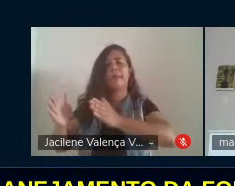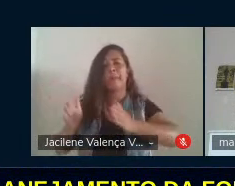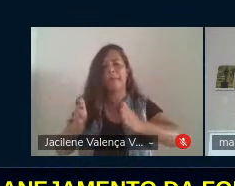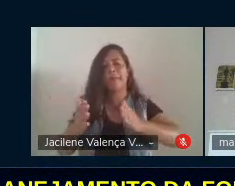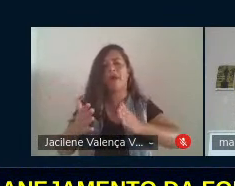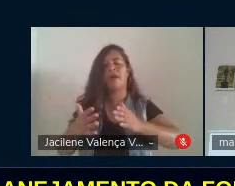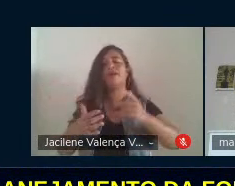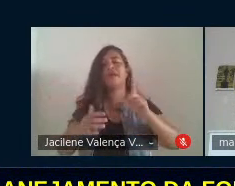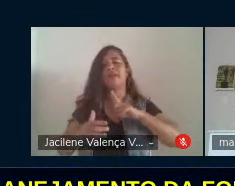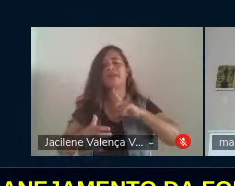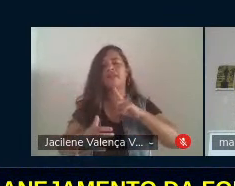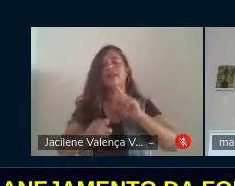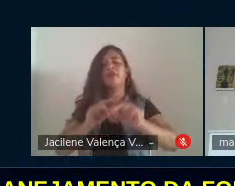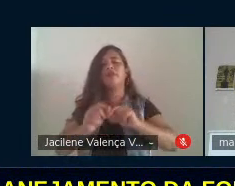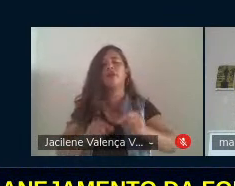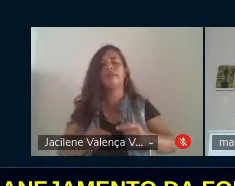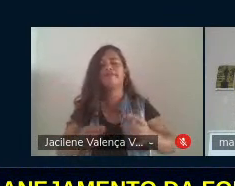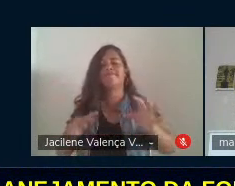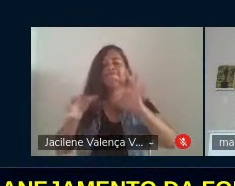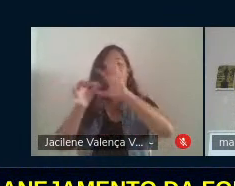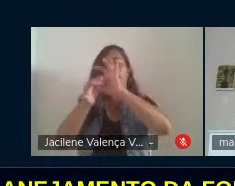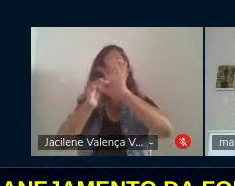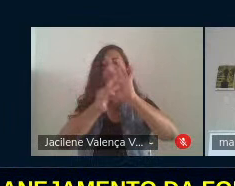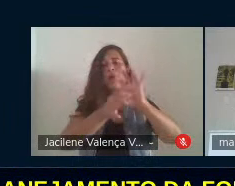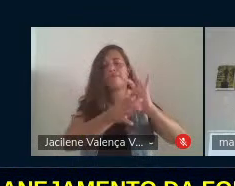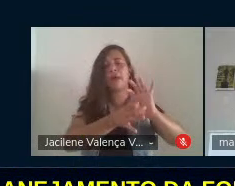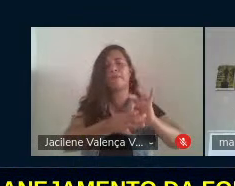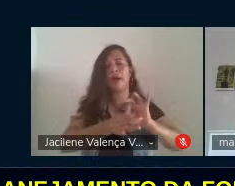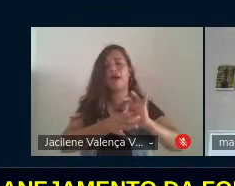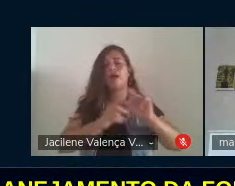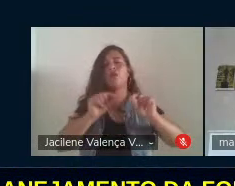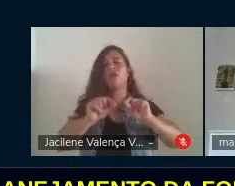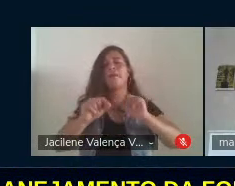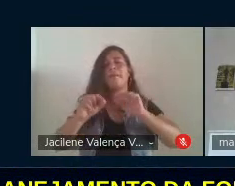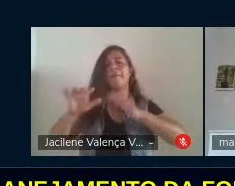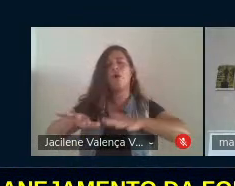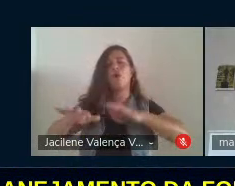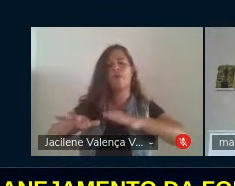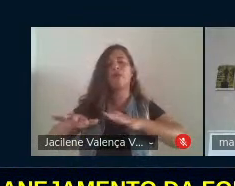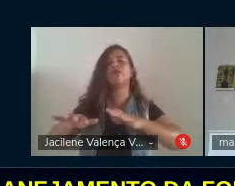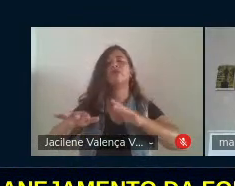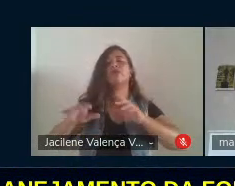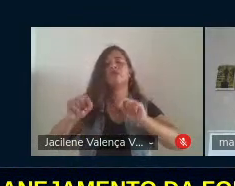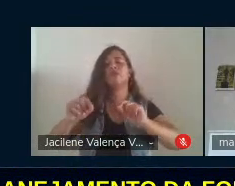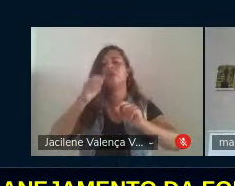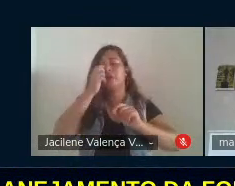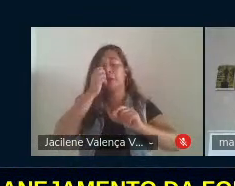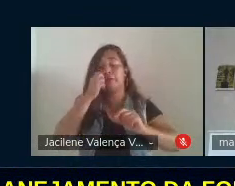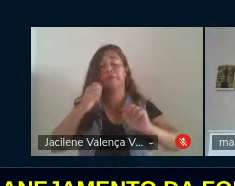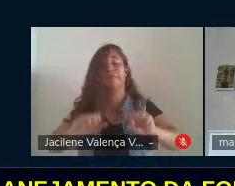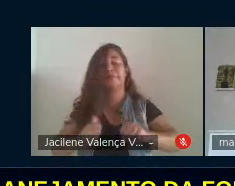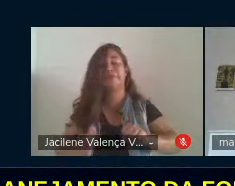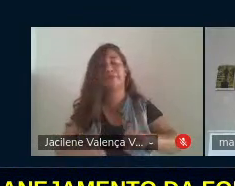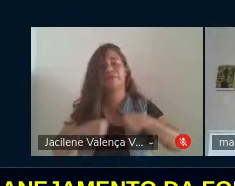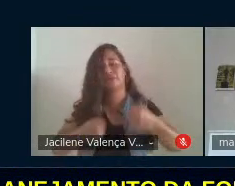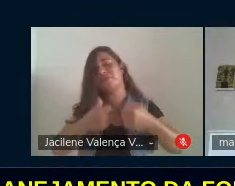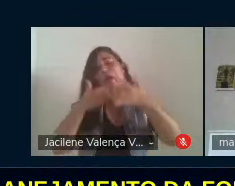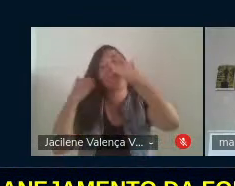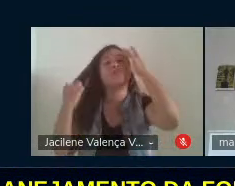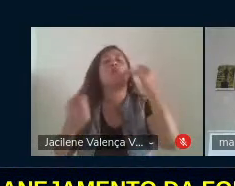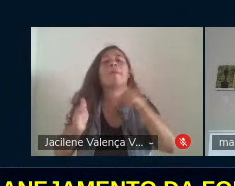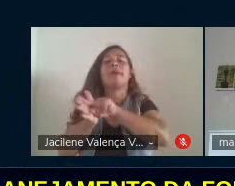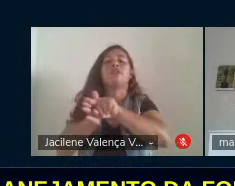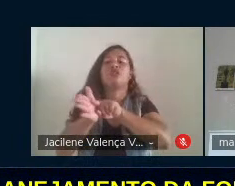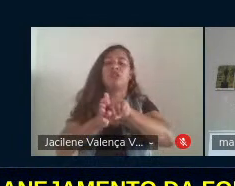estão intimamente ligadas com o movimento, né, com o movimento e com a atitude do pesquisador, com a